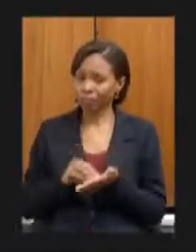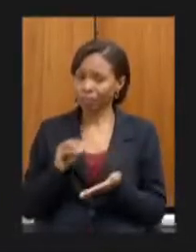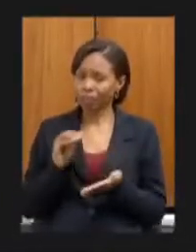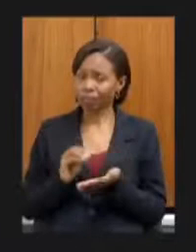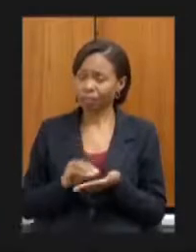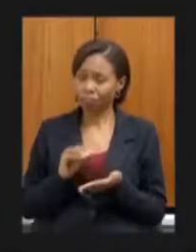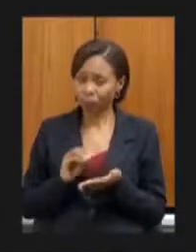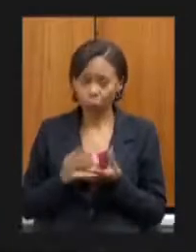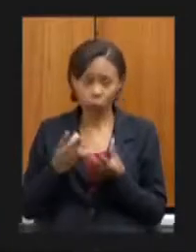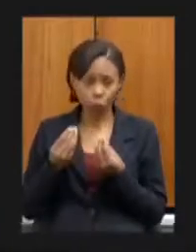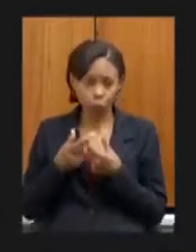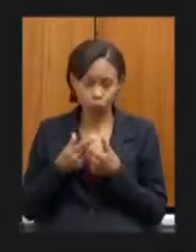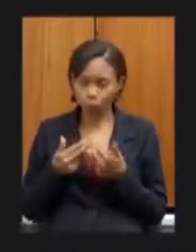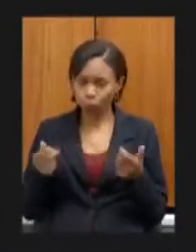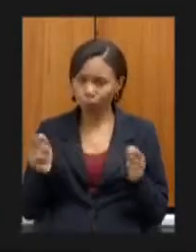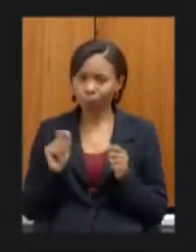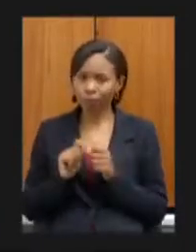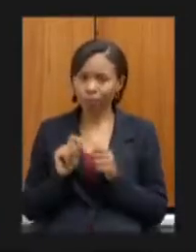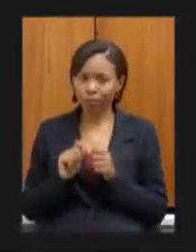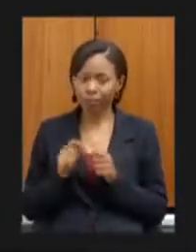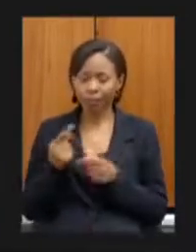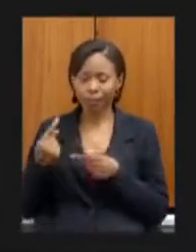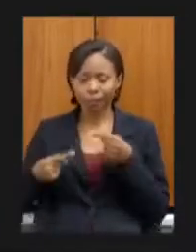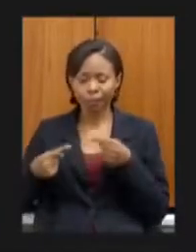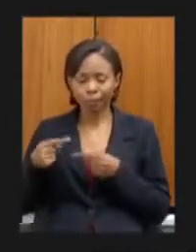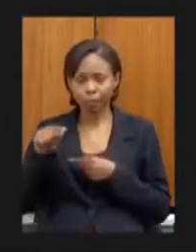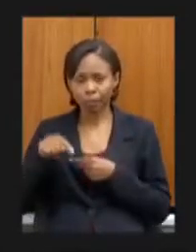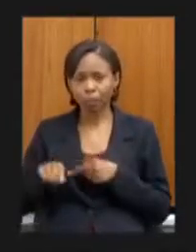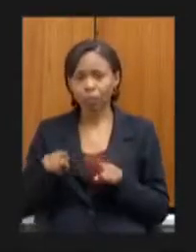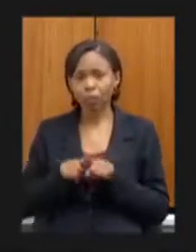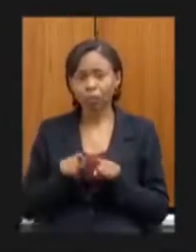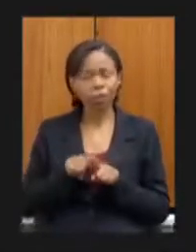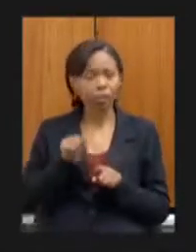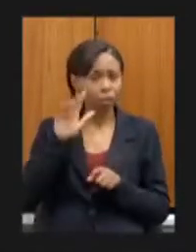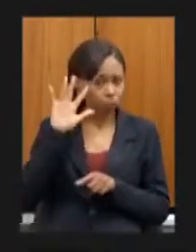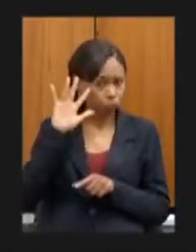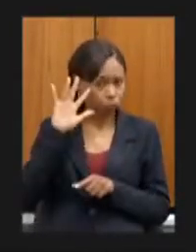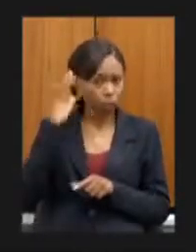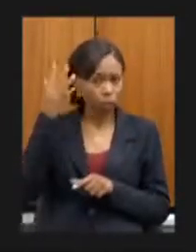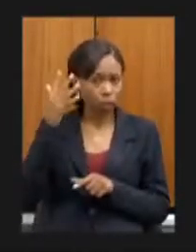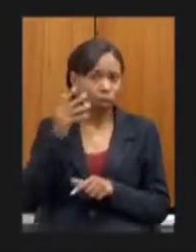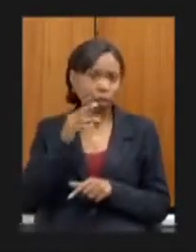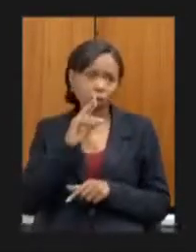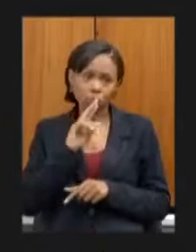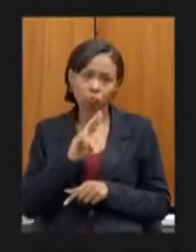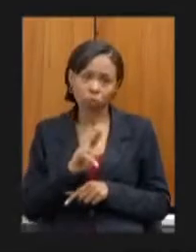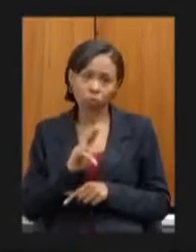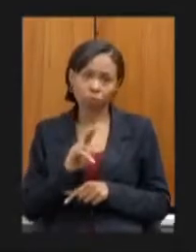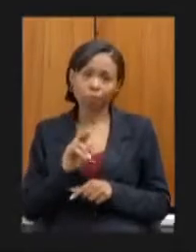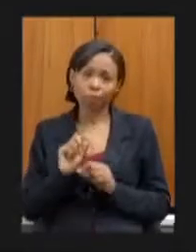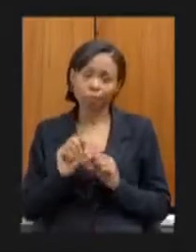aqui mas sobretudo das soluções que temos que oferecer para que as coisas efetivamente concorra